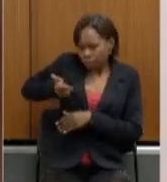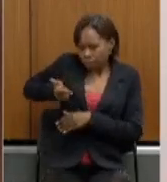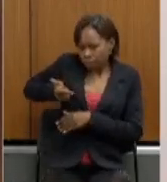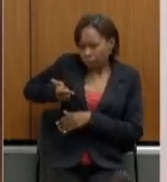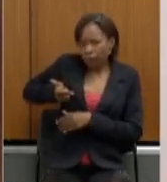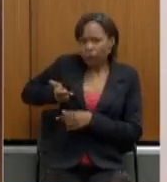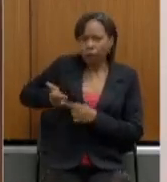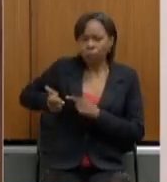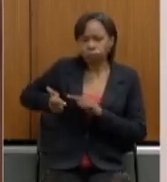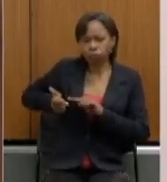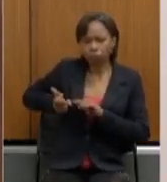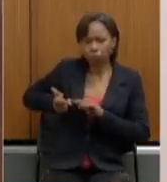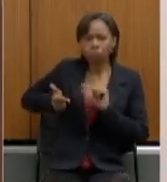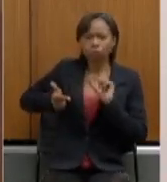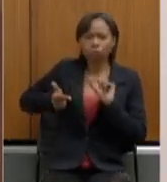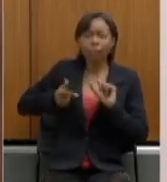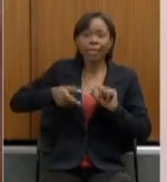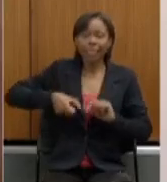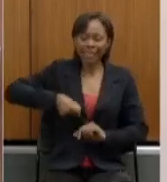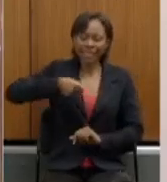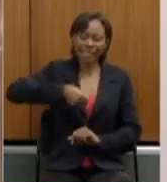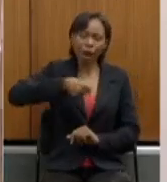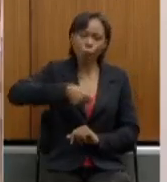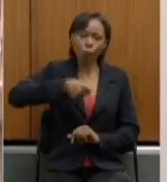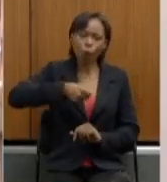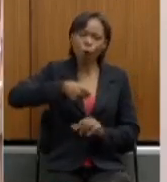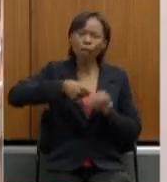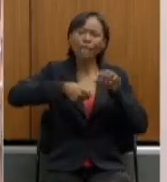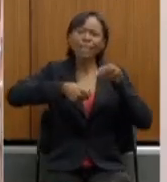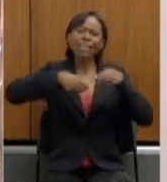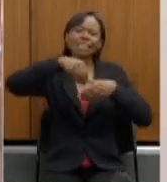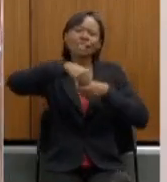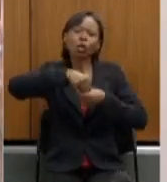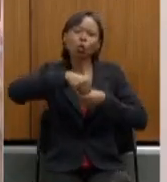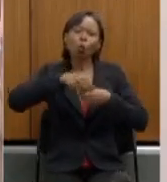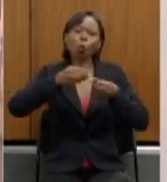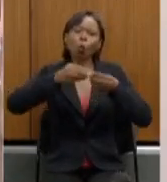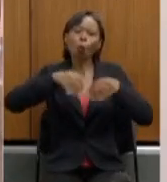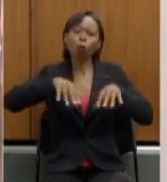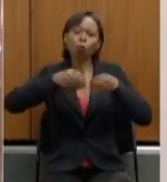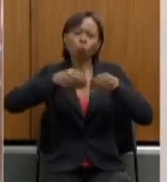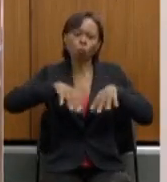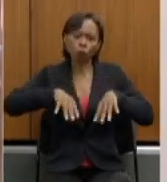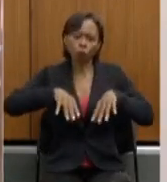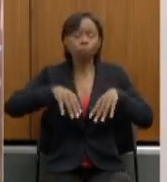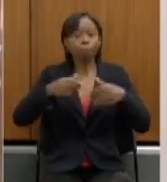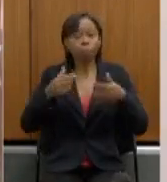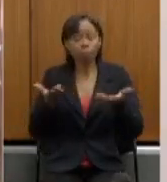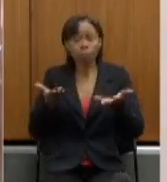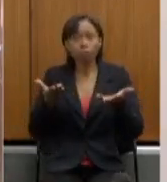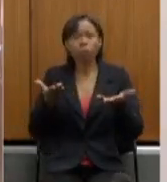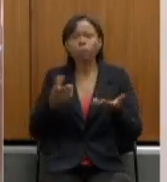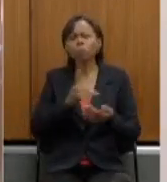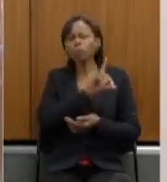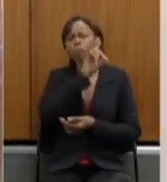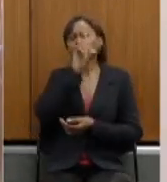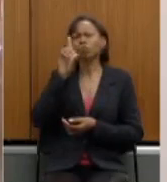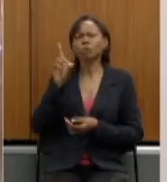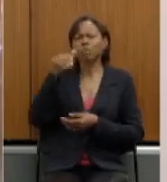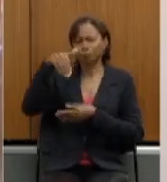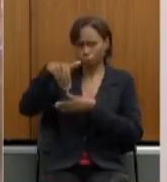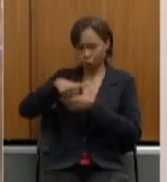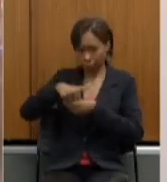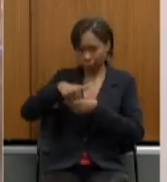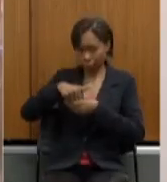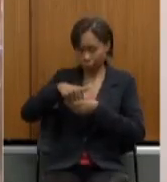e essas sacolas tinham ovos só para dizer para vocês nesse dia que ia ser votado ela